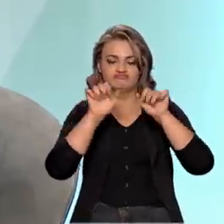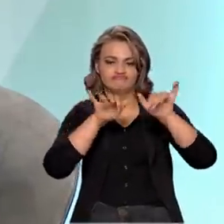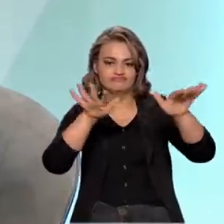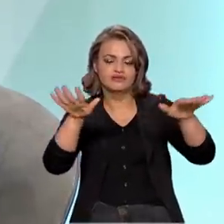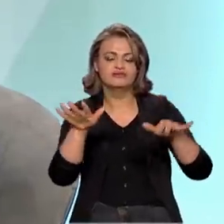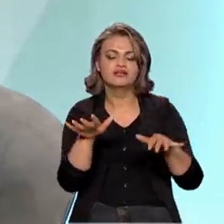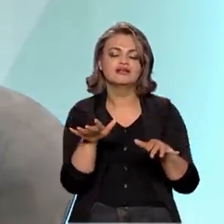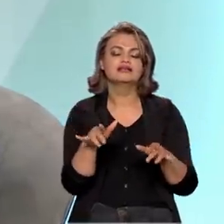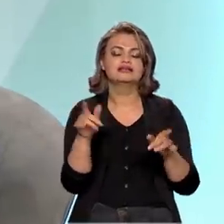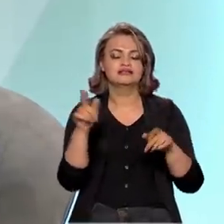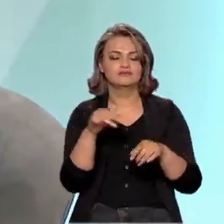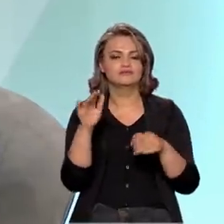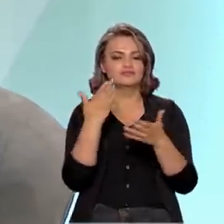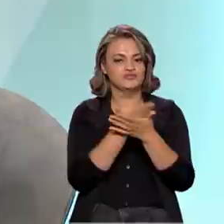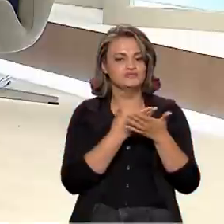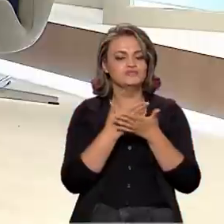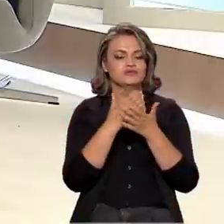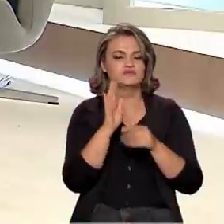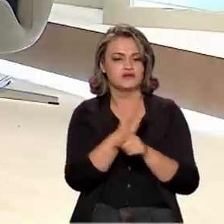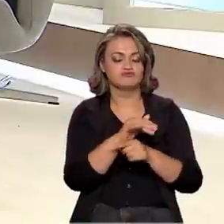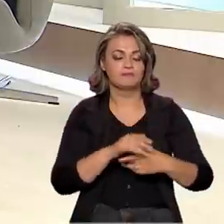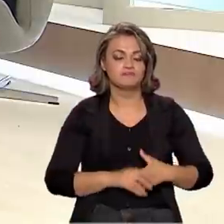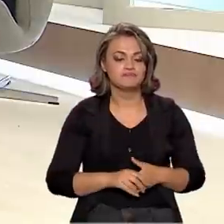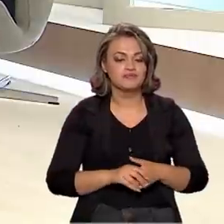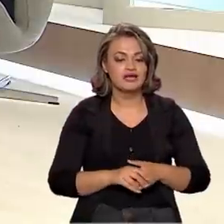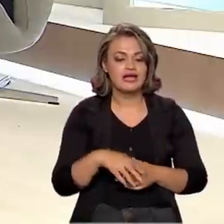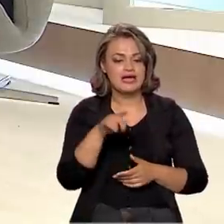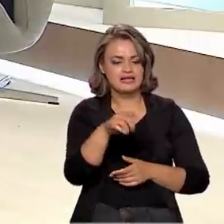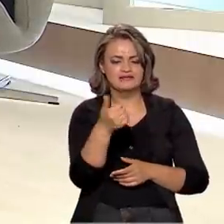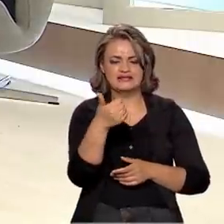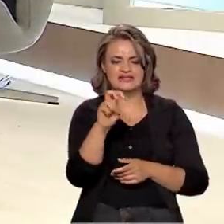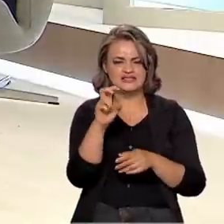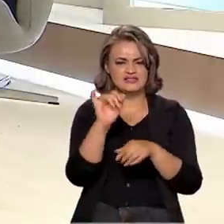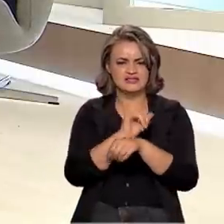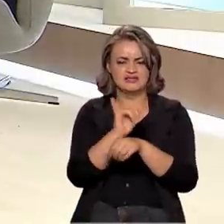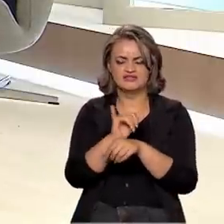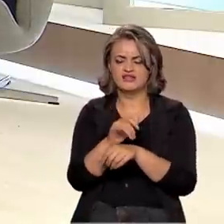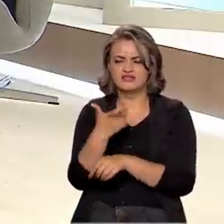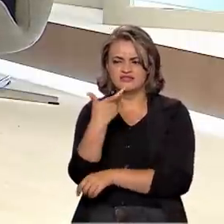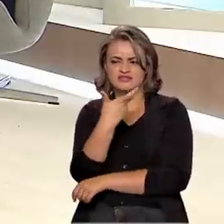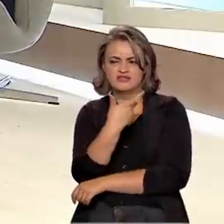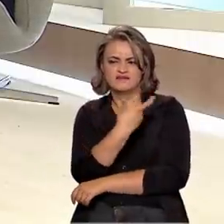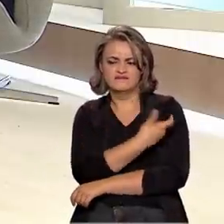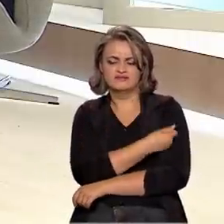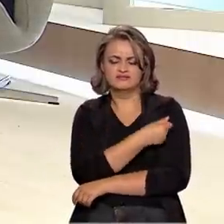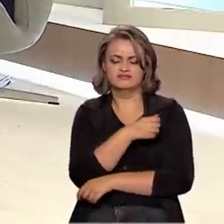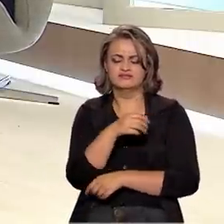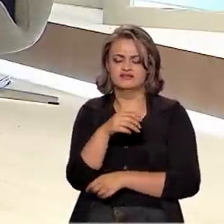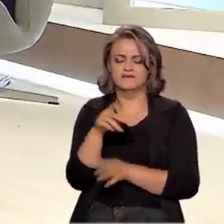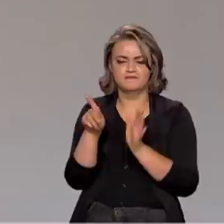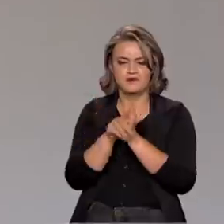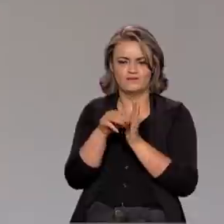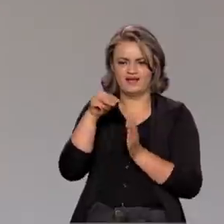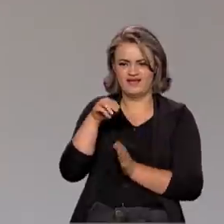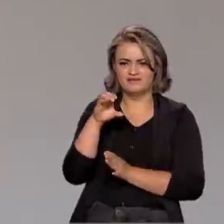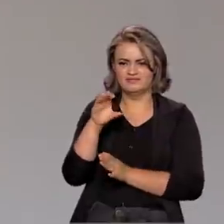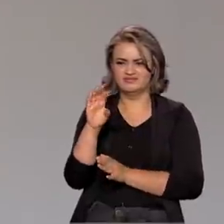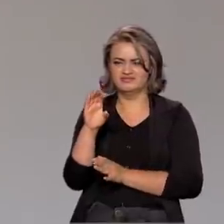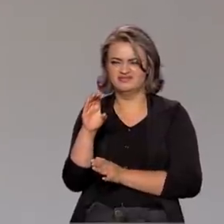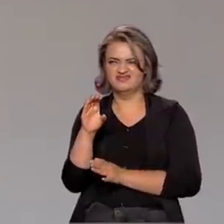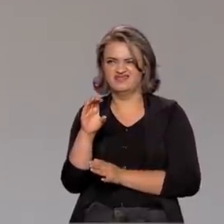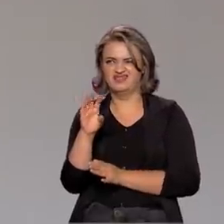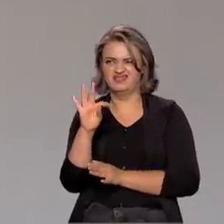que vai dar um legado muito bom para o país. Dentre essas 15 estratégias, tem a Versamune MCTI. Isso. É o estudo mais